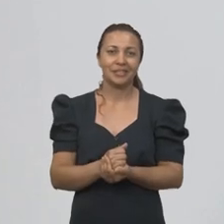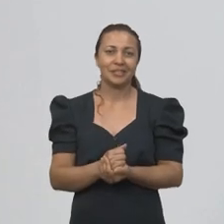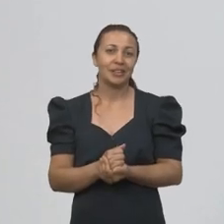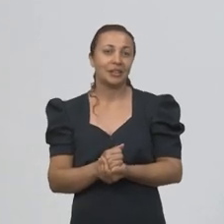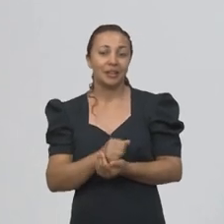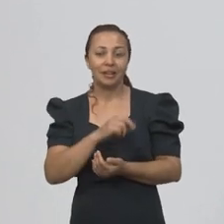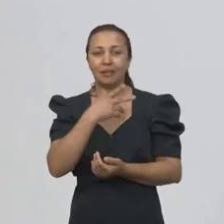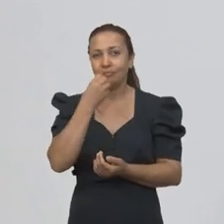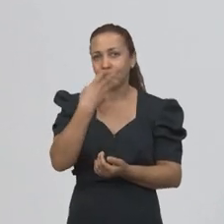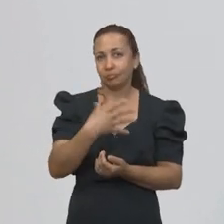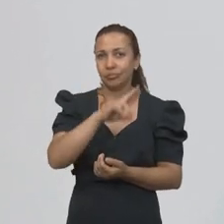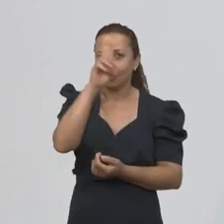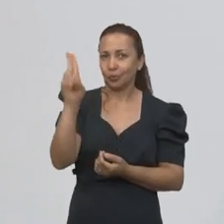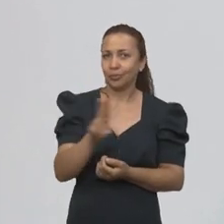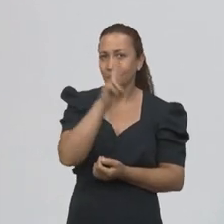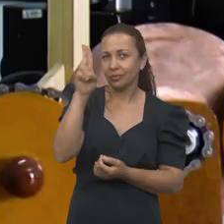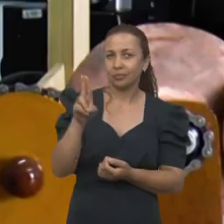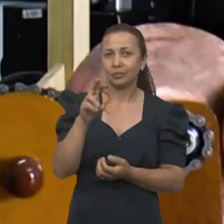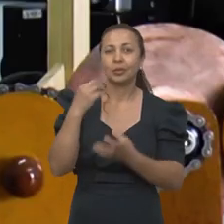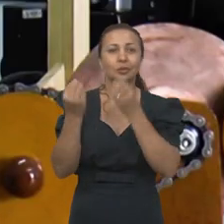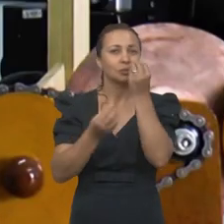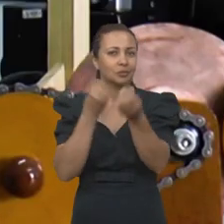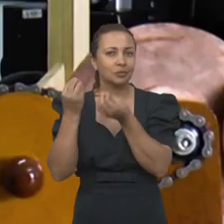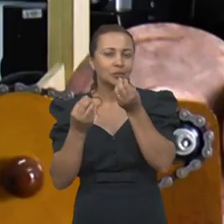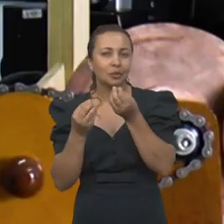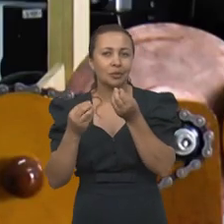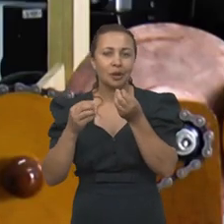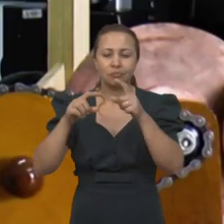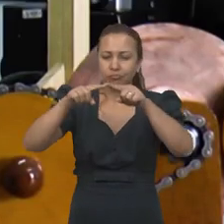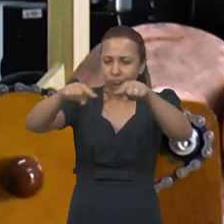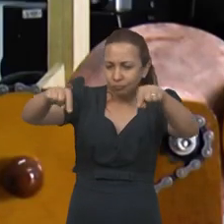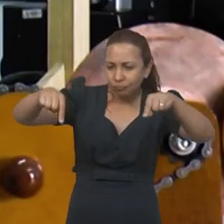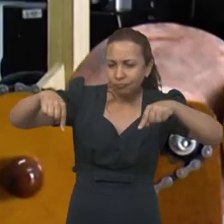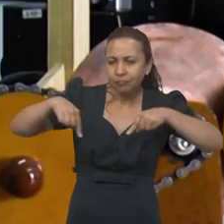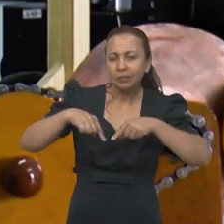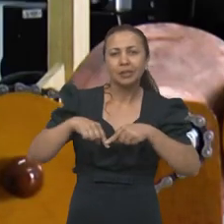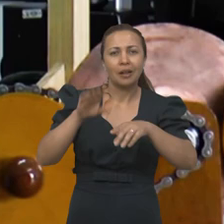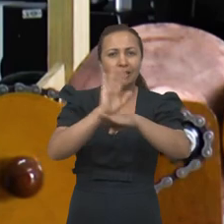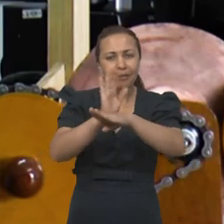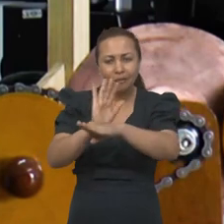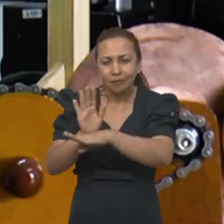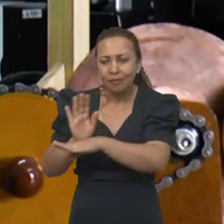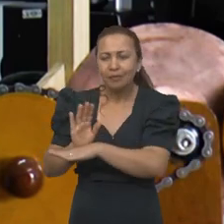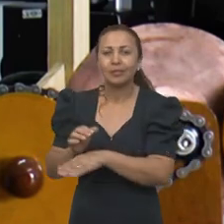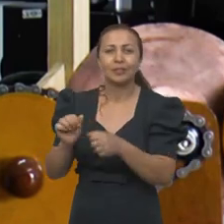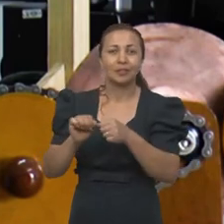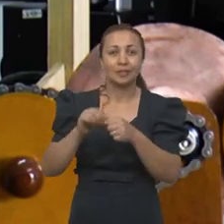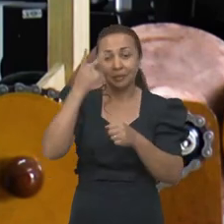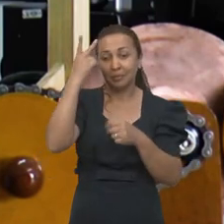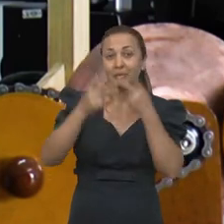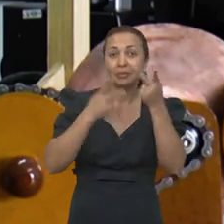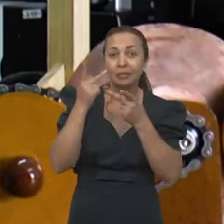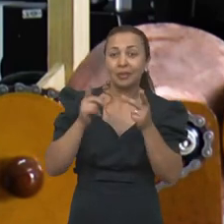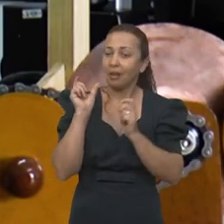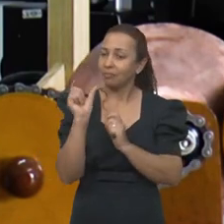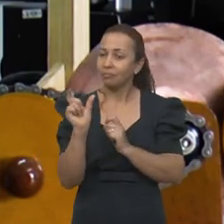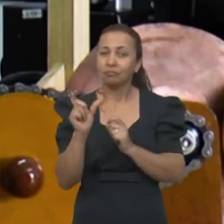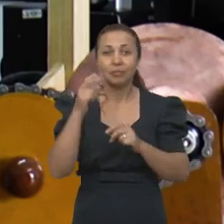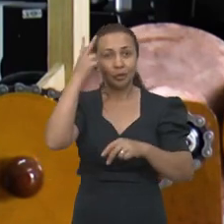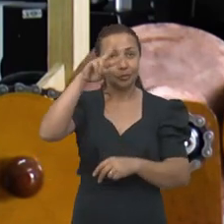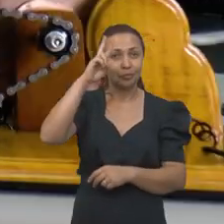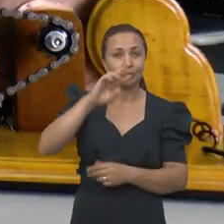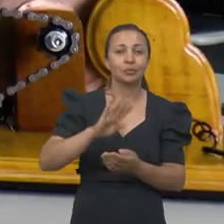às vezes são utilizados como cenário em vídeos que a gente faz para contar a parte